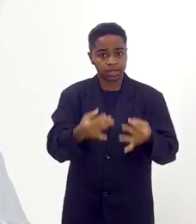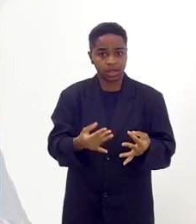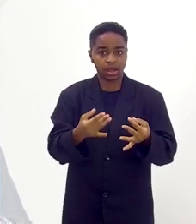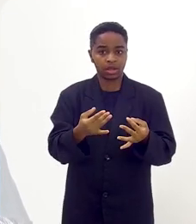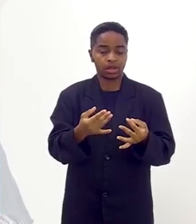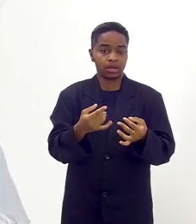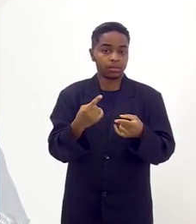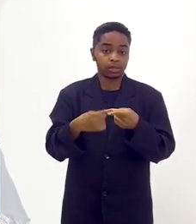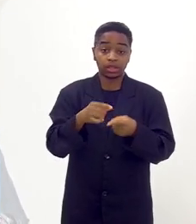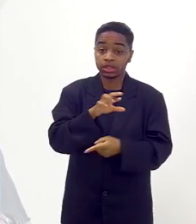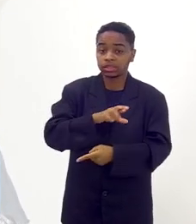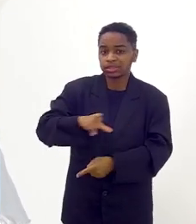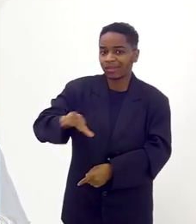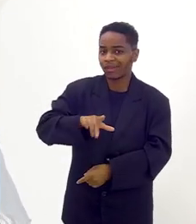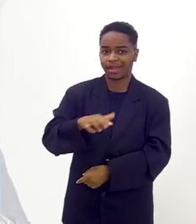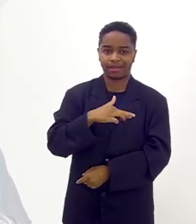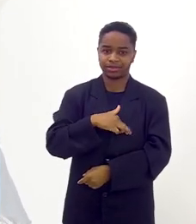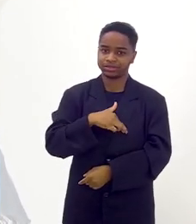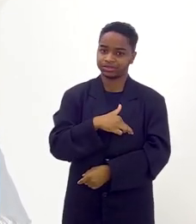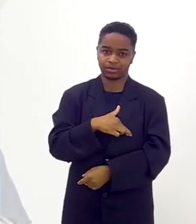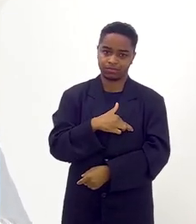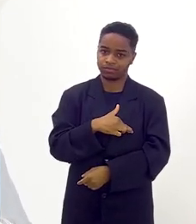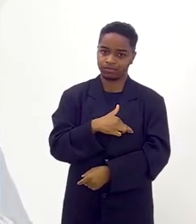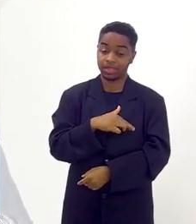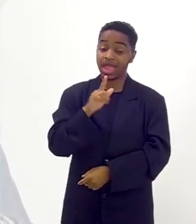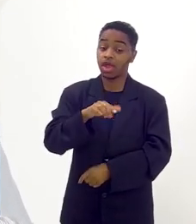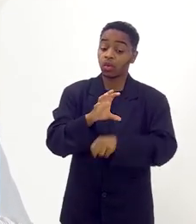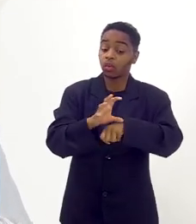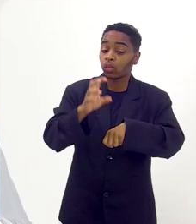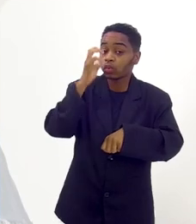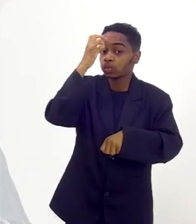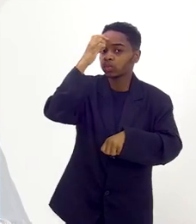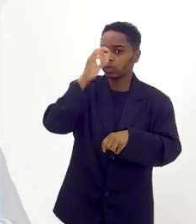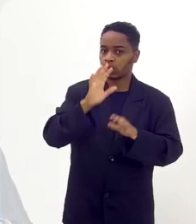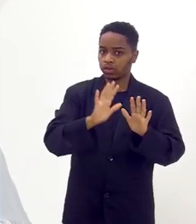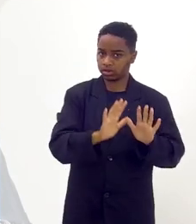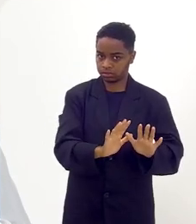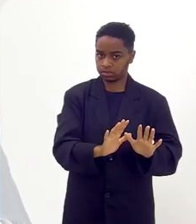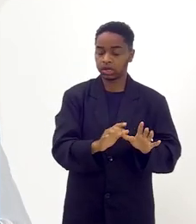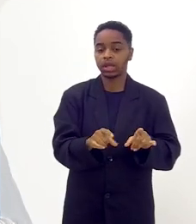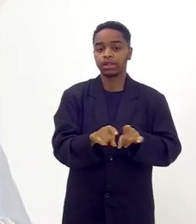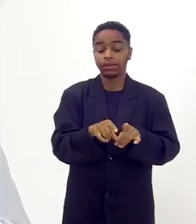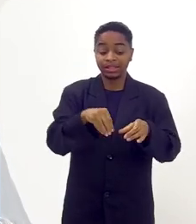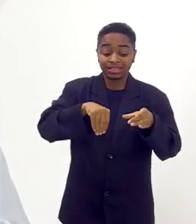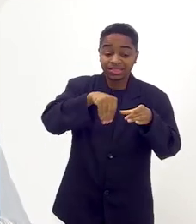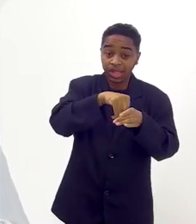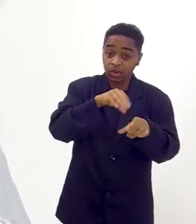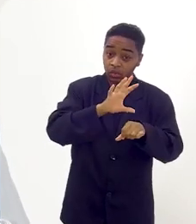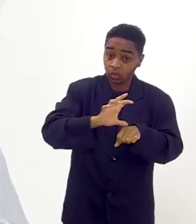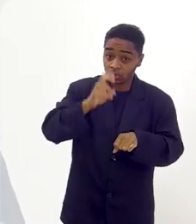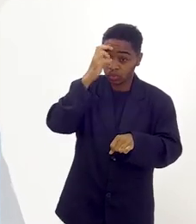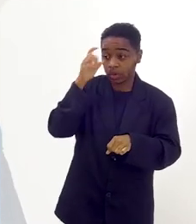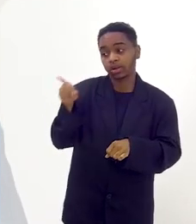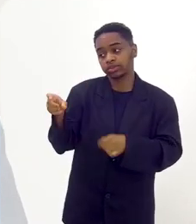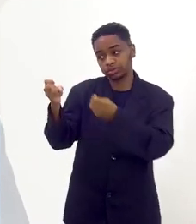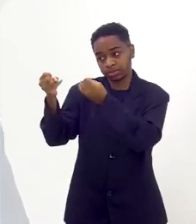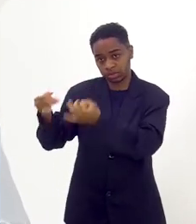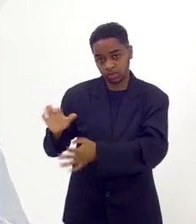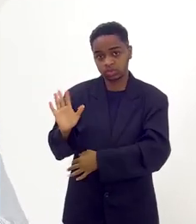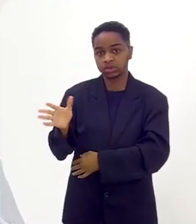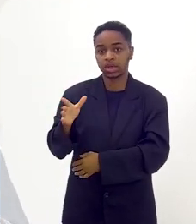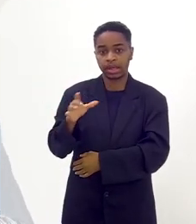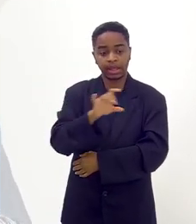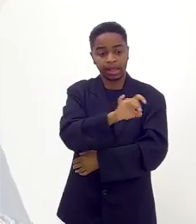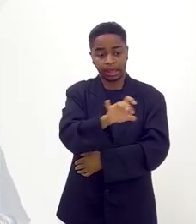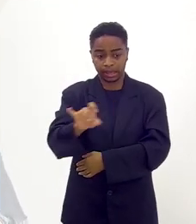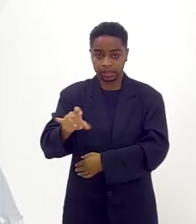que não é uma religião. é uma cultura. Dentro desta cultura é o que a Débora acabou